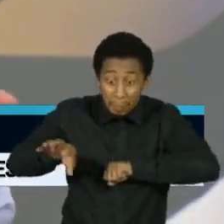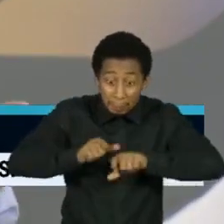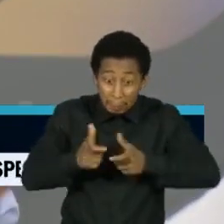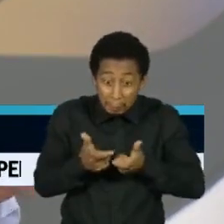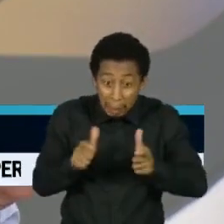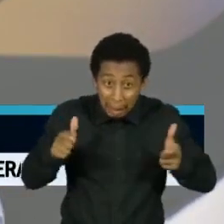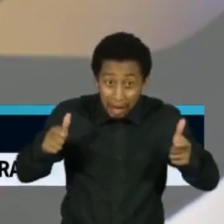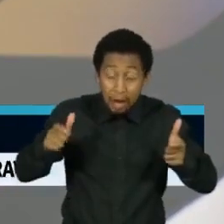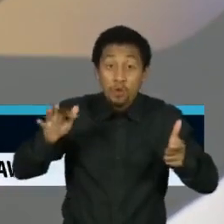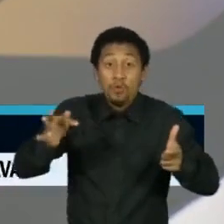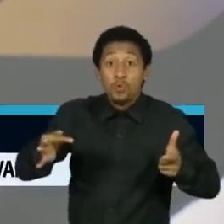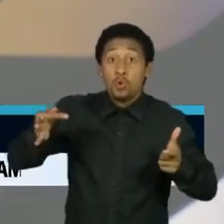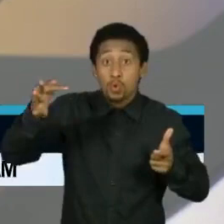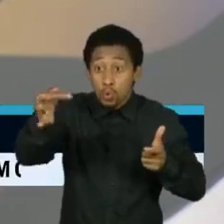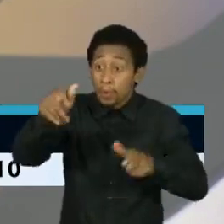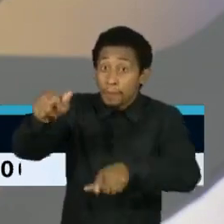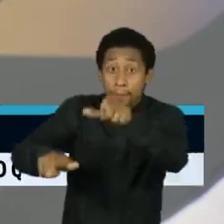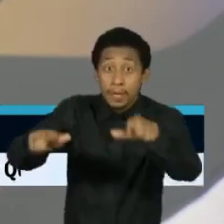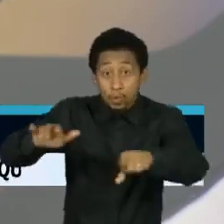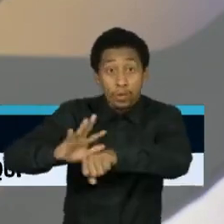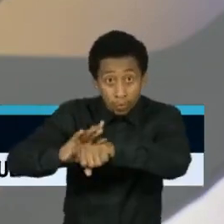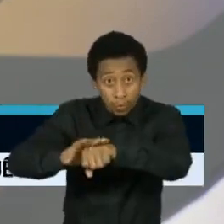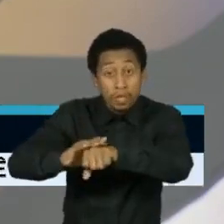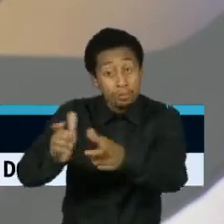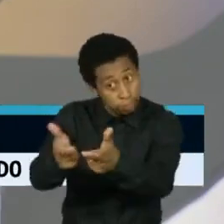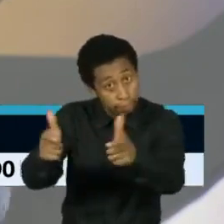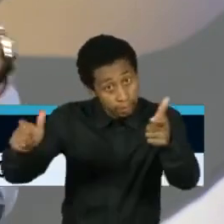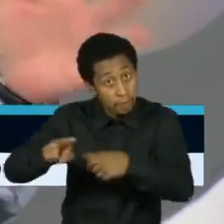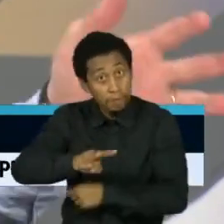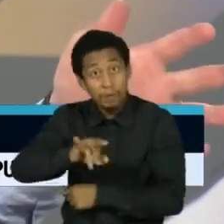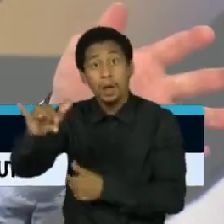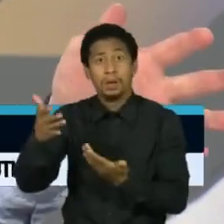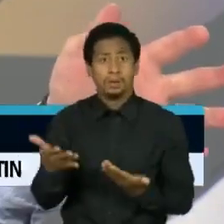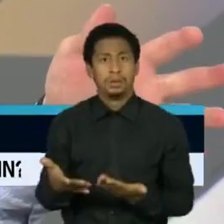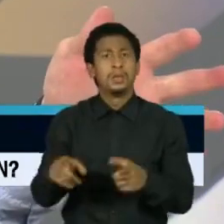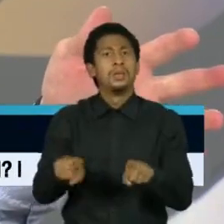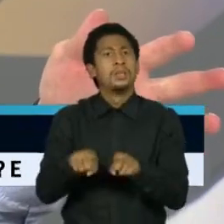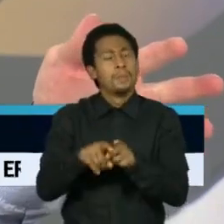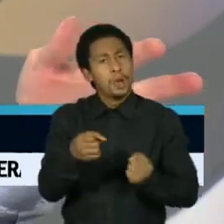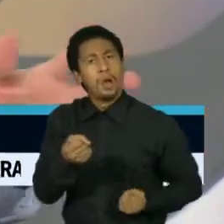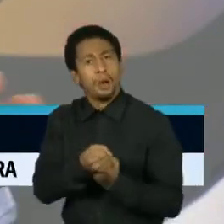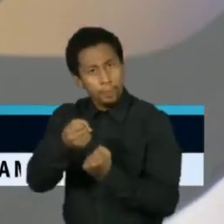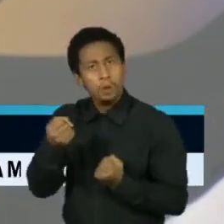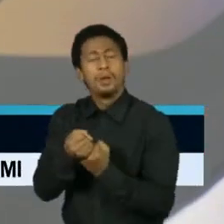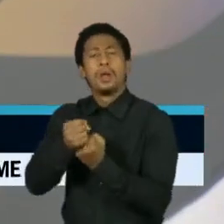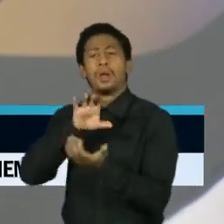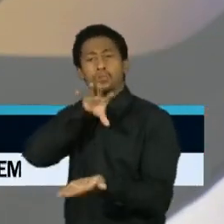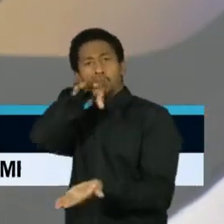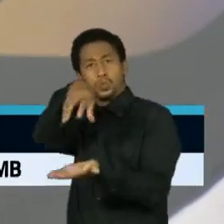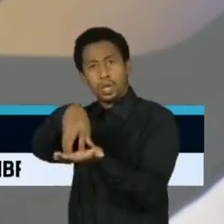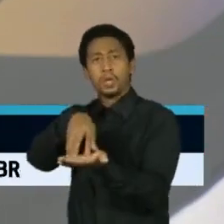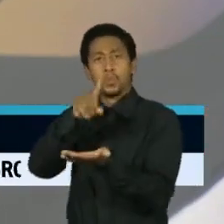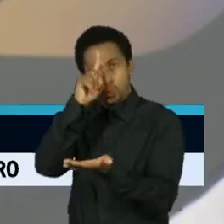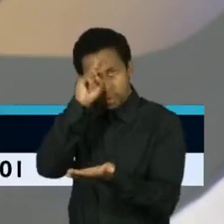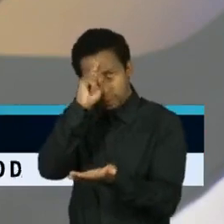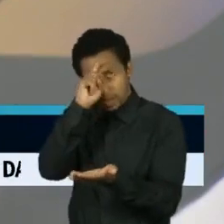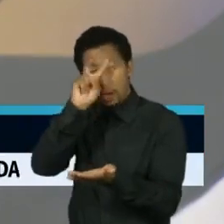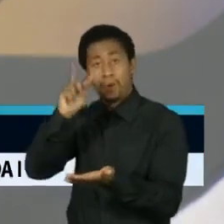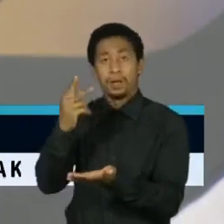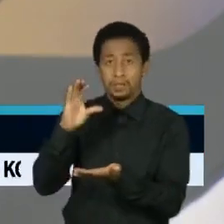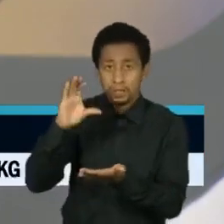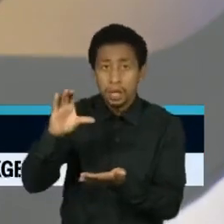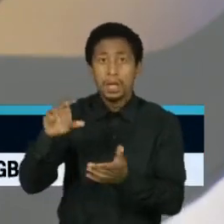E apoiar esses centros como o HC, como os outros centros universitários, para que eles estudem